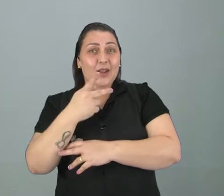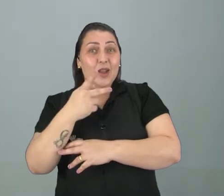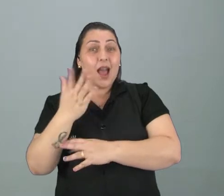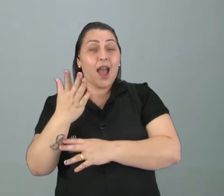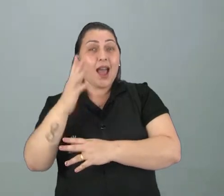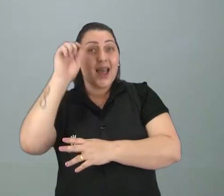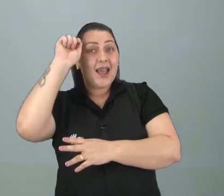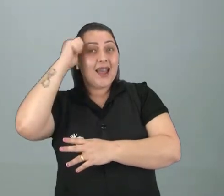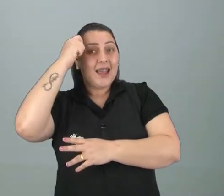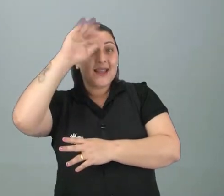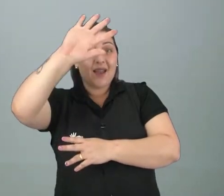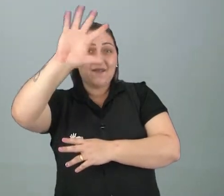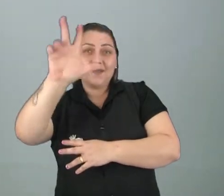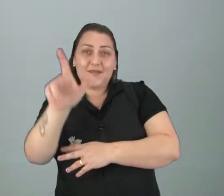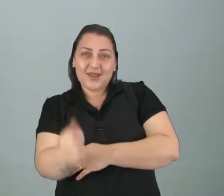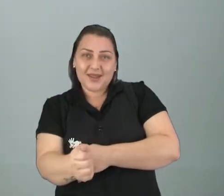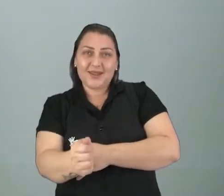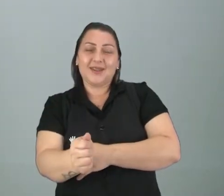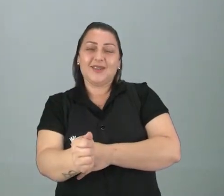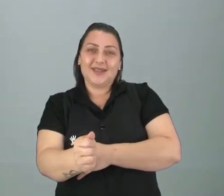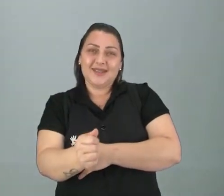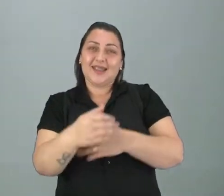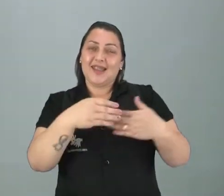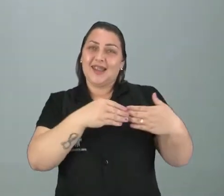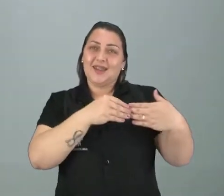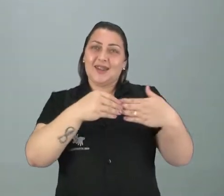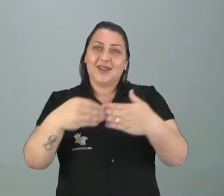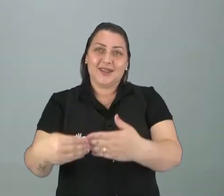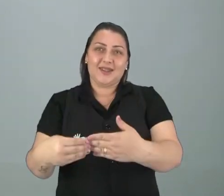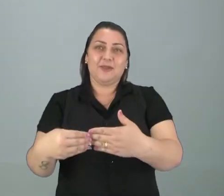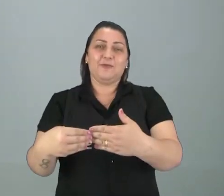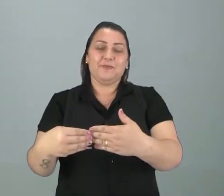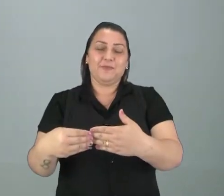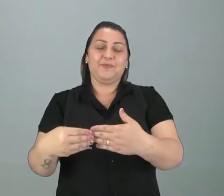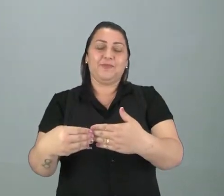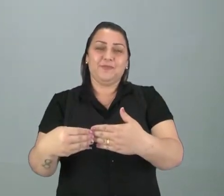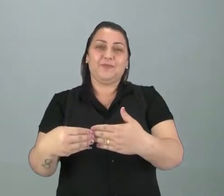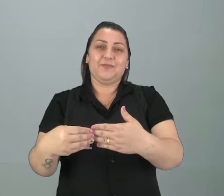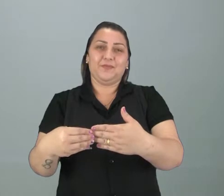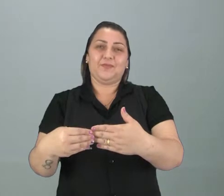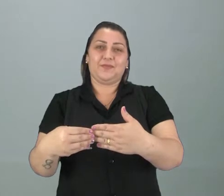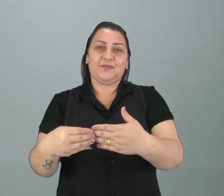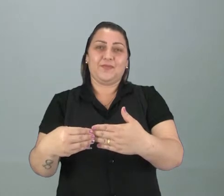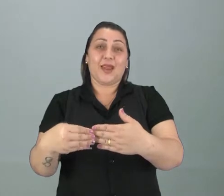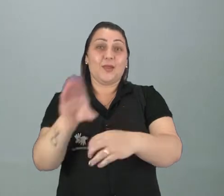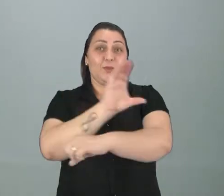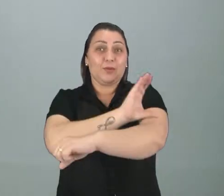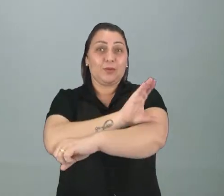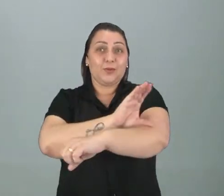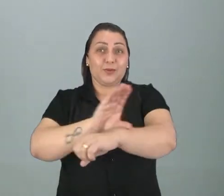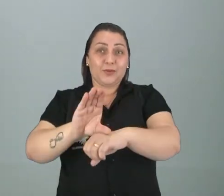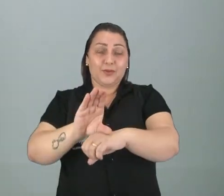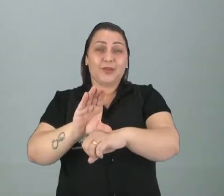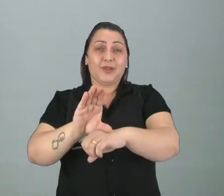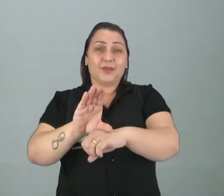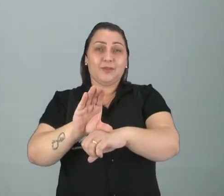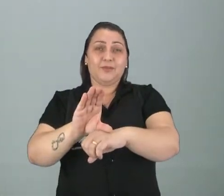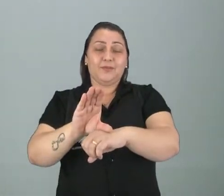dos africanos que traziam, trouxeram muito da sua cultura.